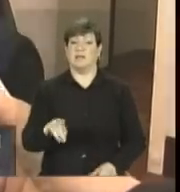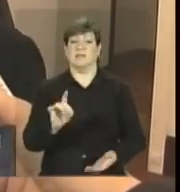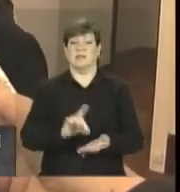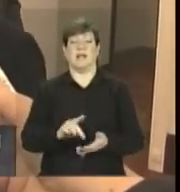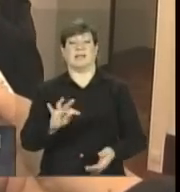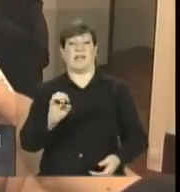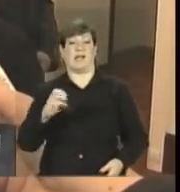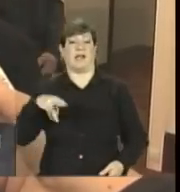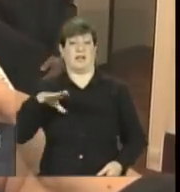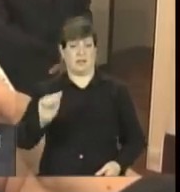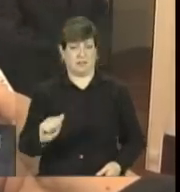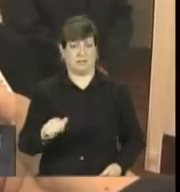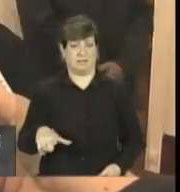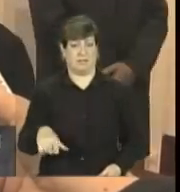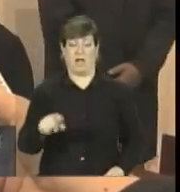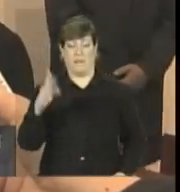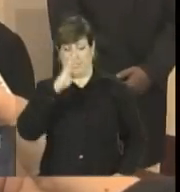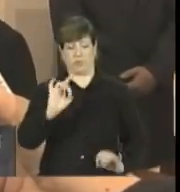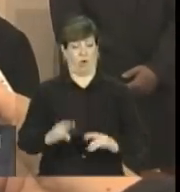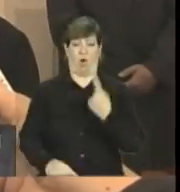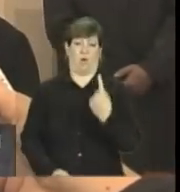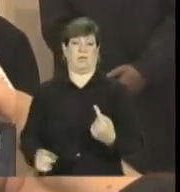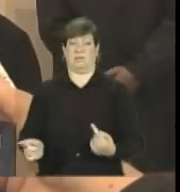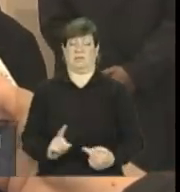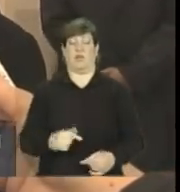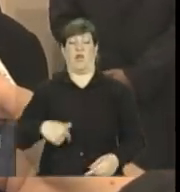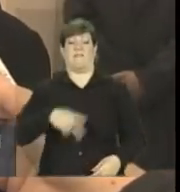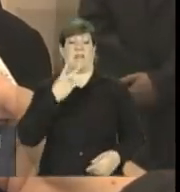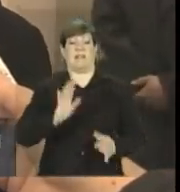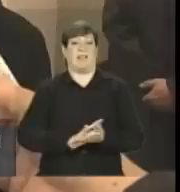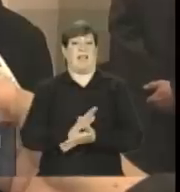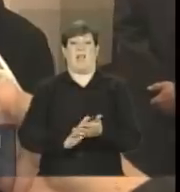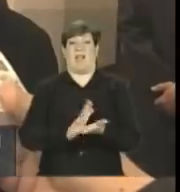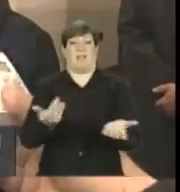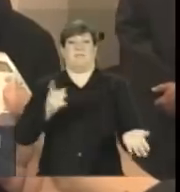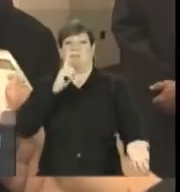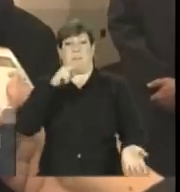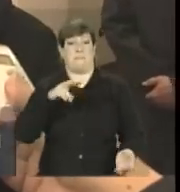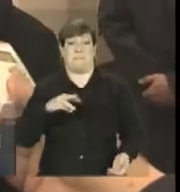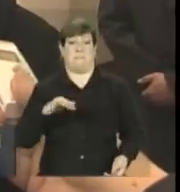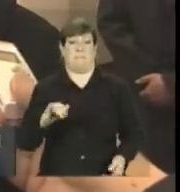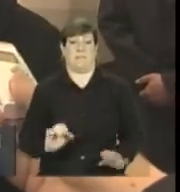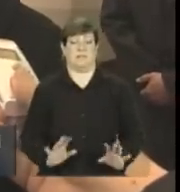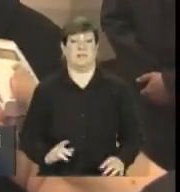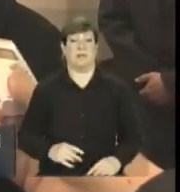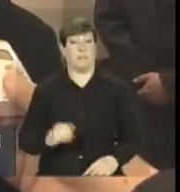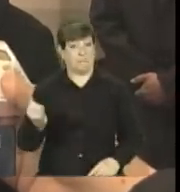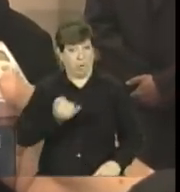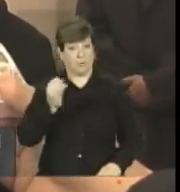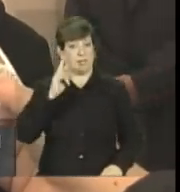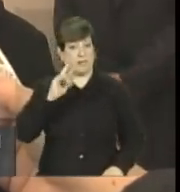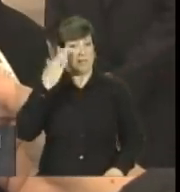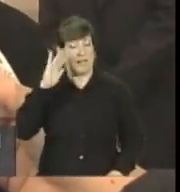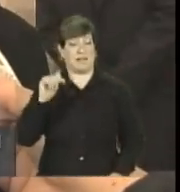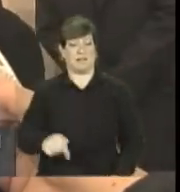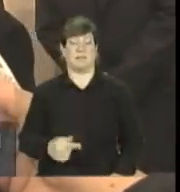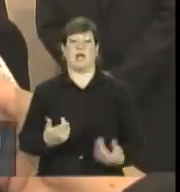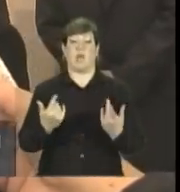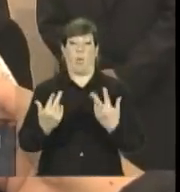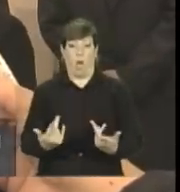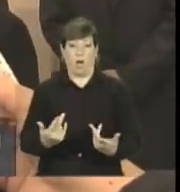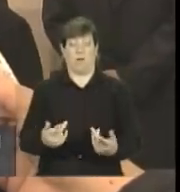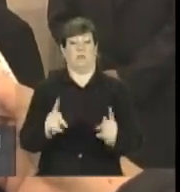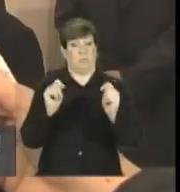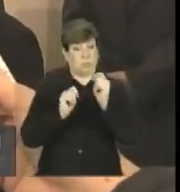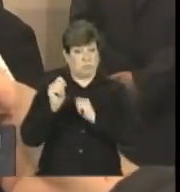técnica. Nós não estamos falando nada de mais. É importante que se perceba isso. Assim como é importante quando tem